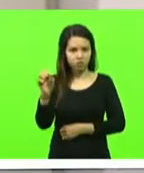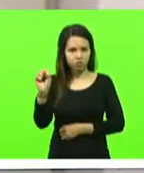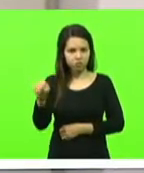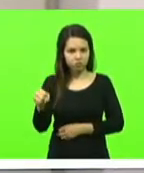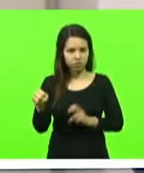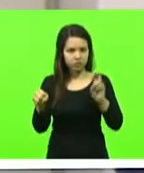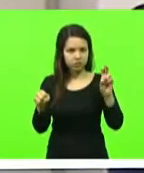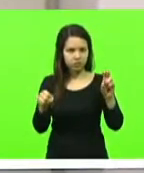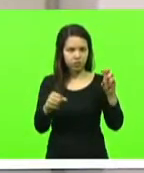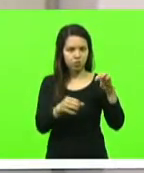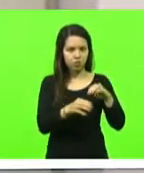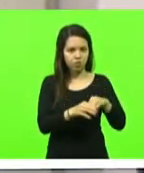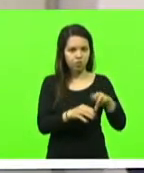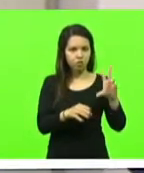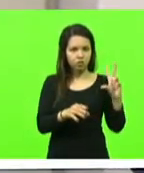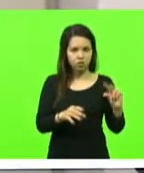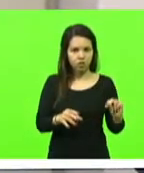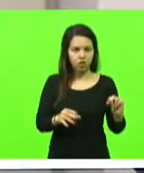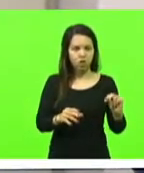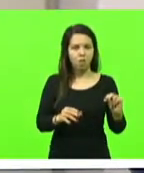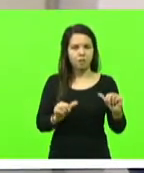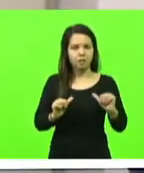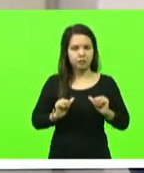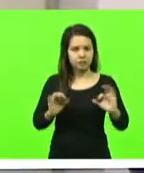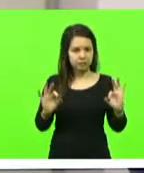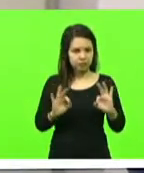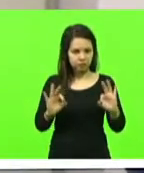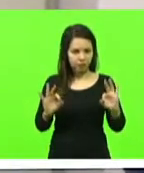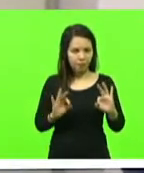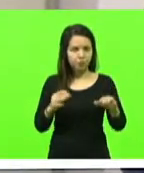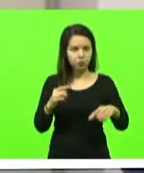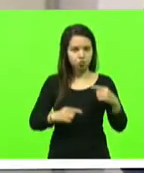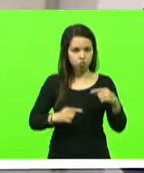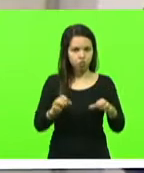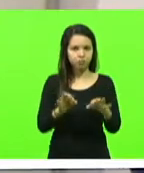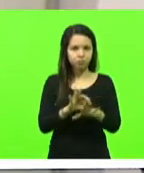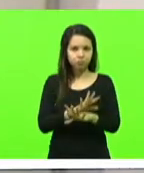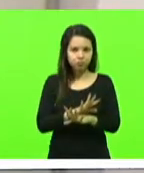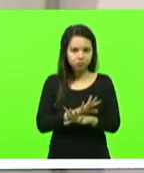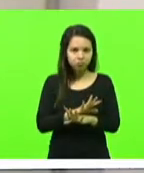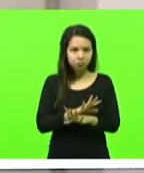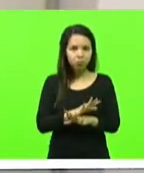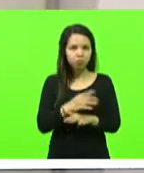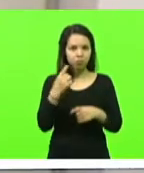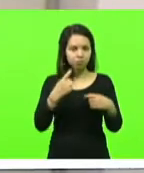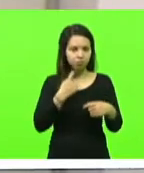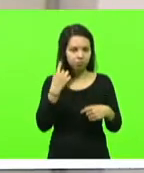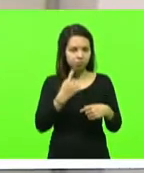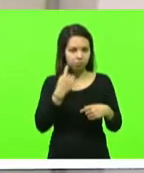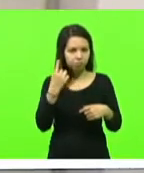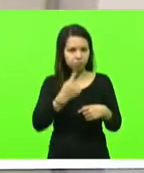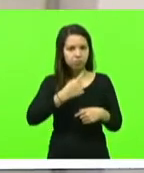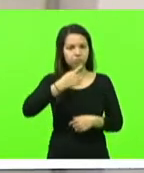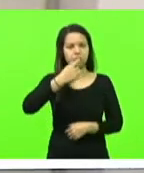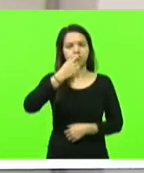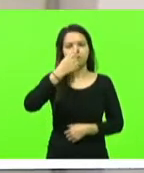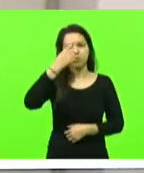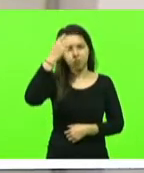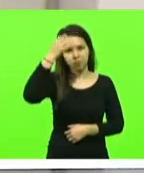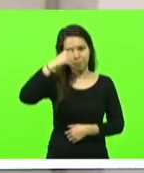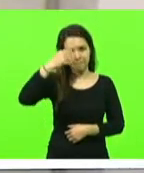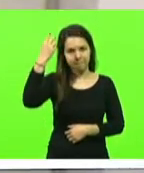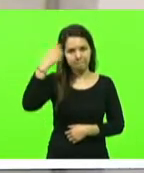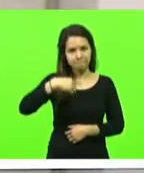5 votos não e nenhuma abstenção. Após ser discutido pelo senhor deputado Silvio Drevec, foi mantido o veto